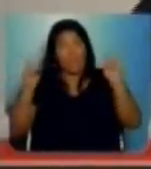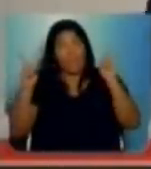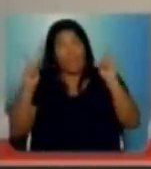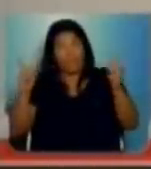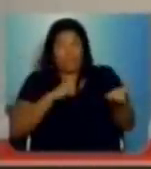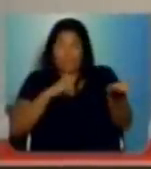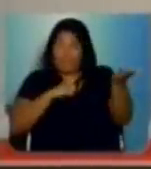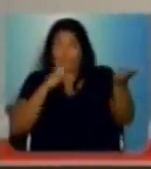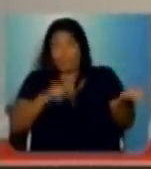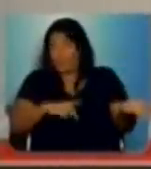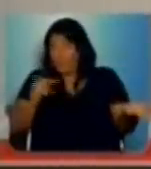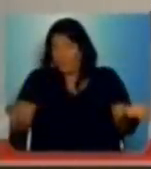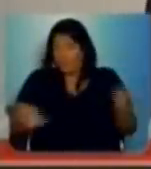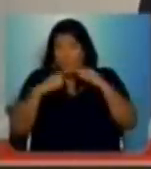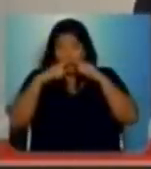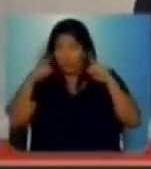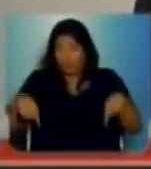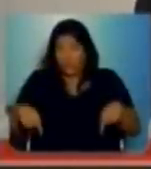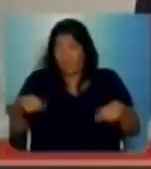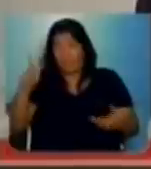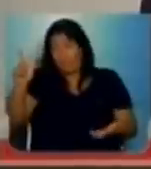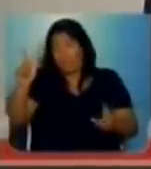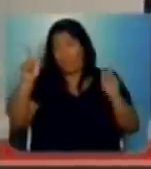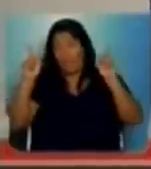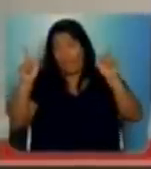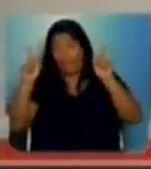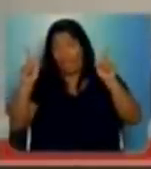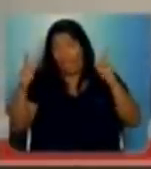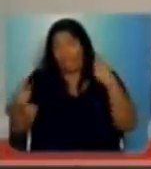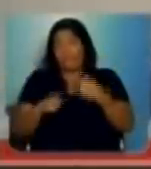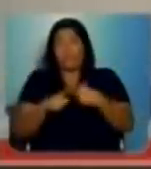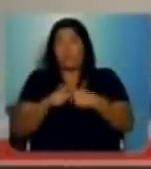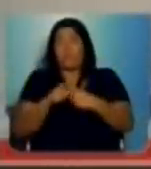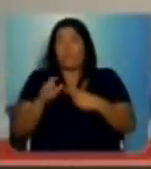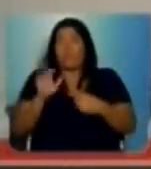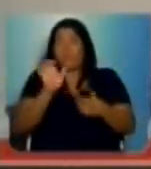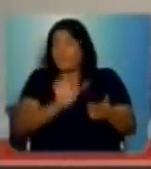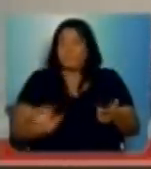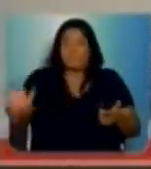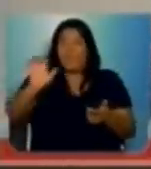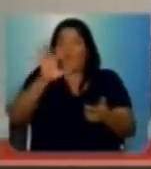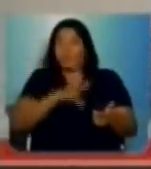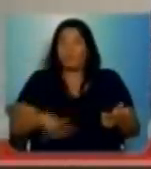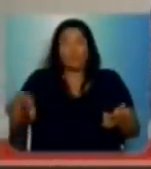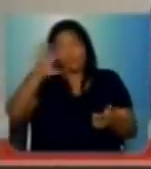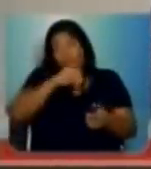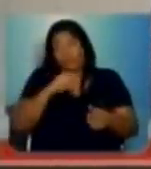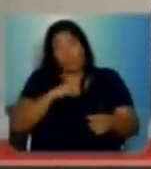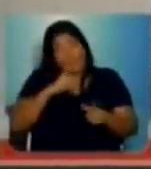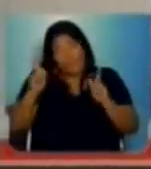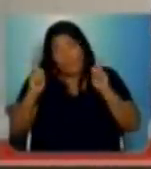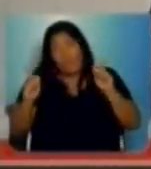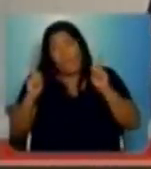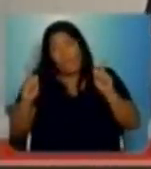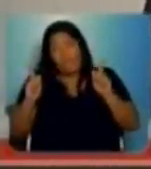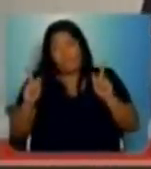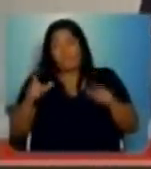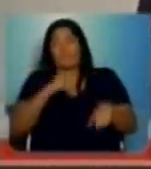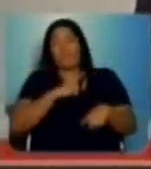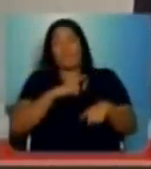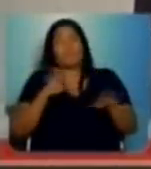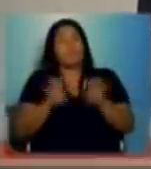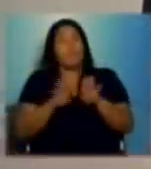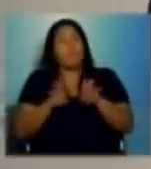Estão mobilizados em todo o Estado. Eu quero registrar que nós estamos recebendo aqui uma